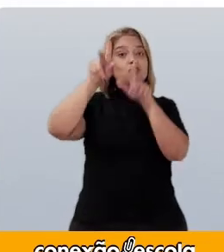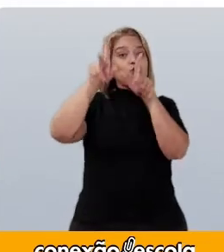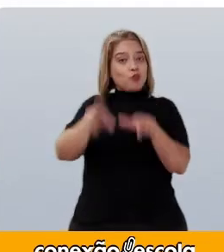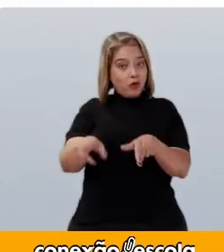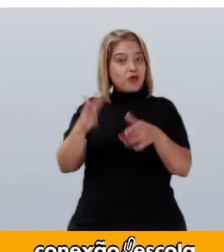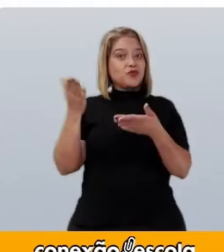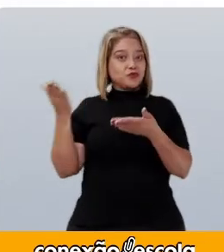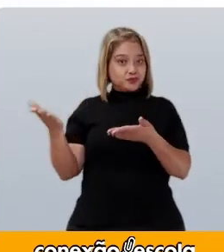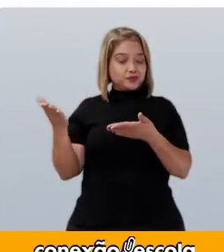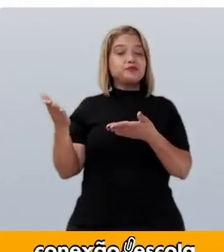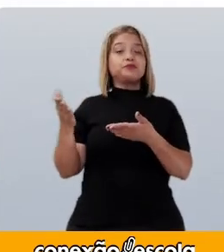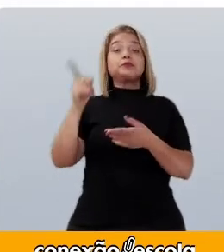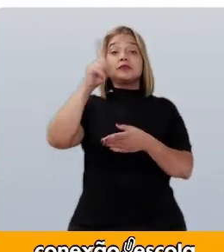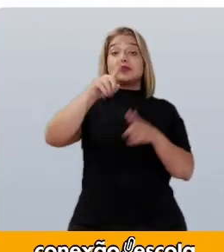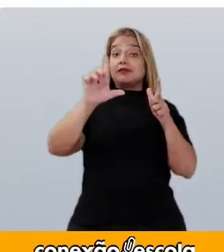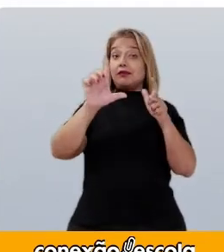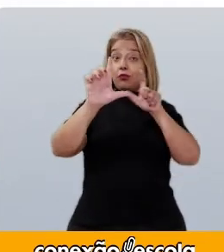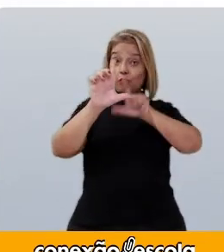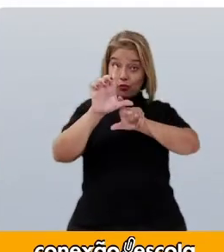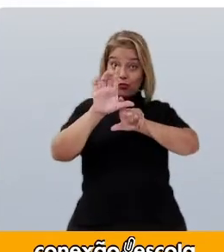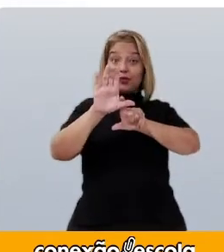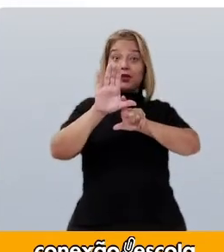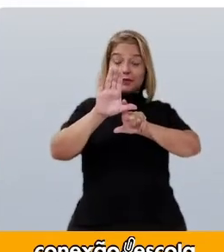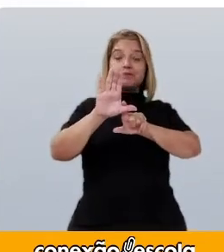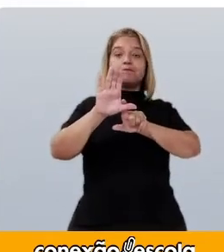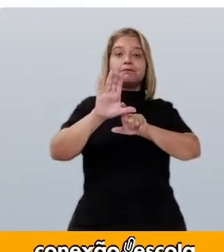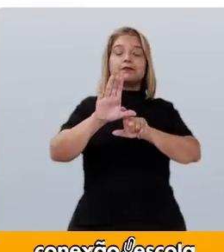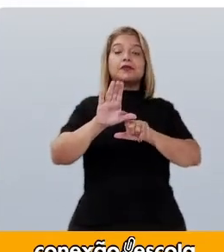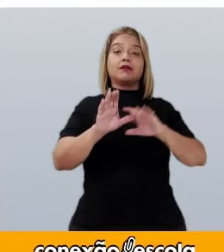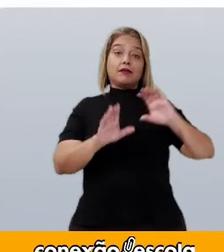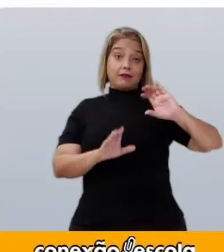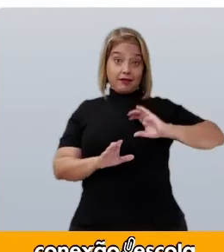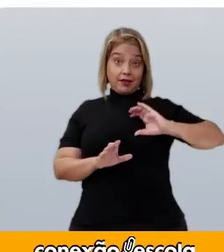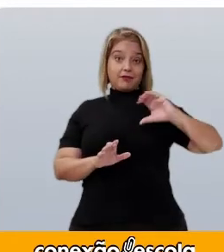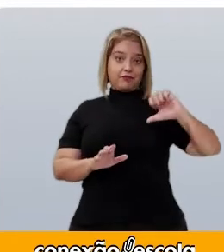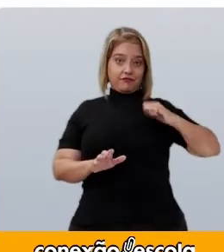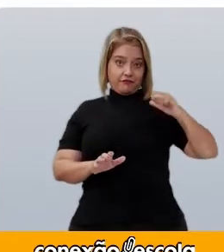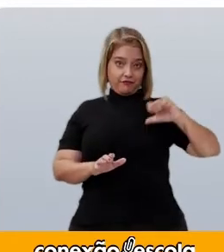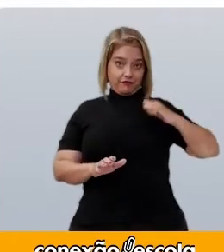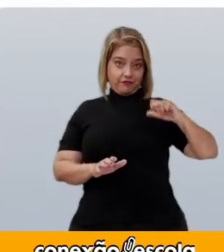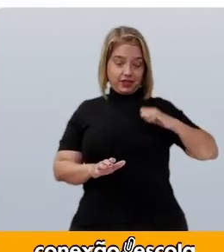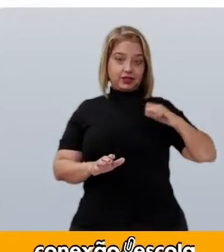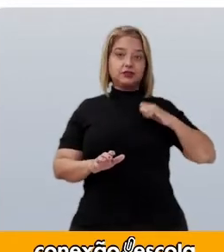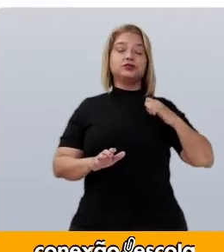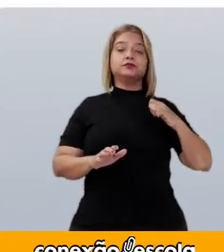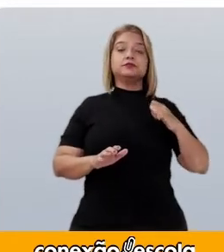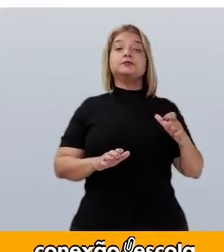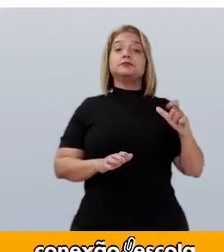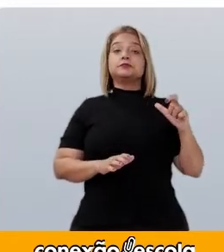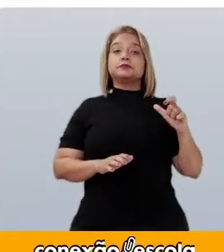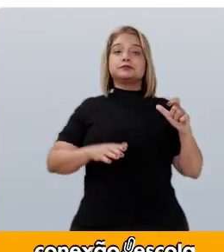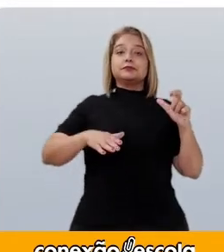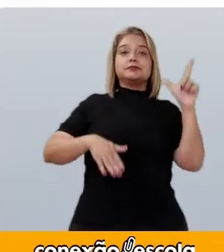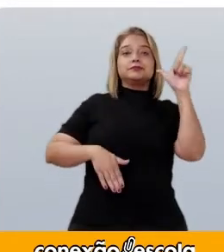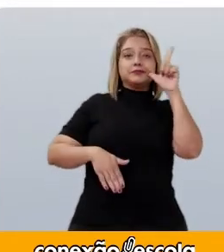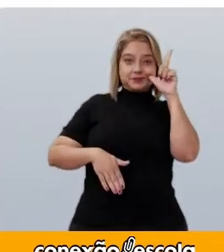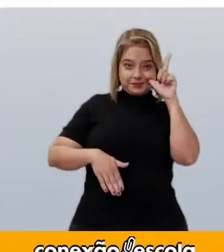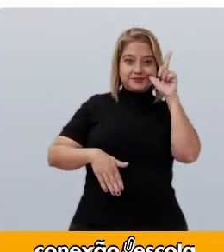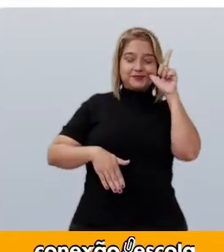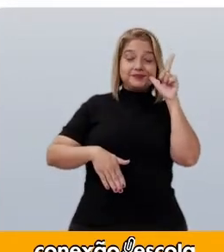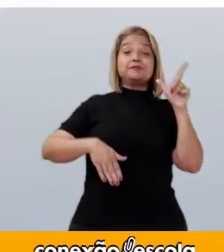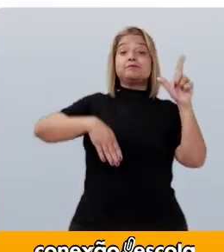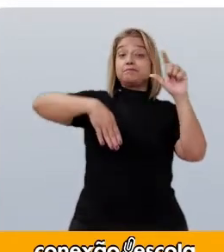África. Angola, Cabo Verde, Guiné-Bissau, Guiné